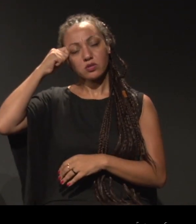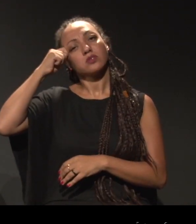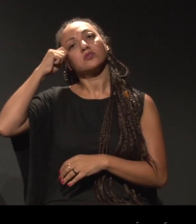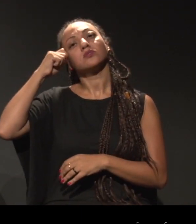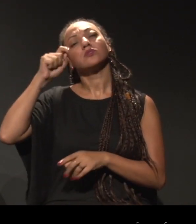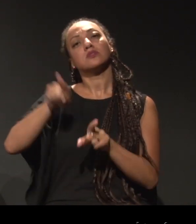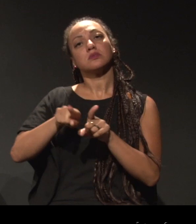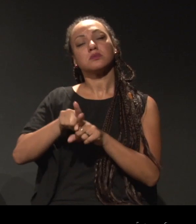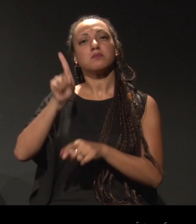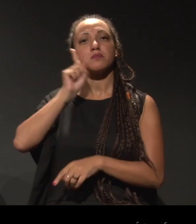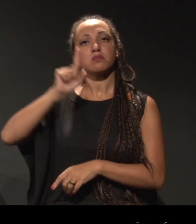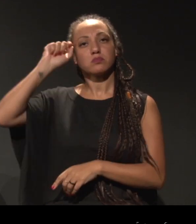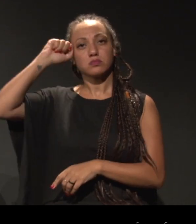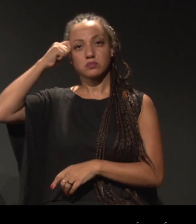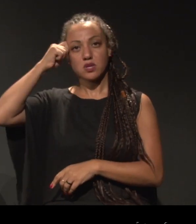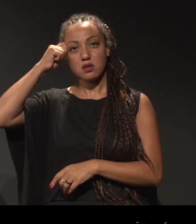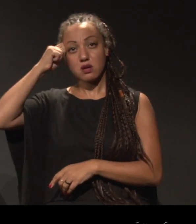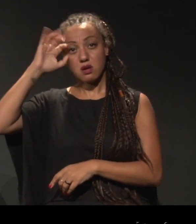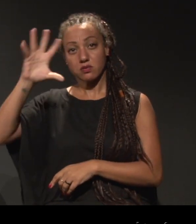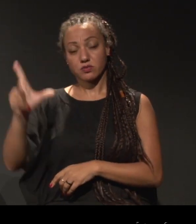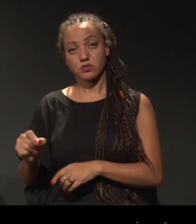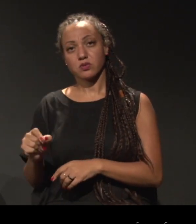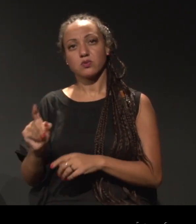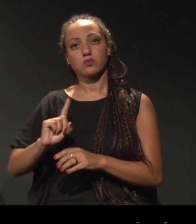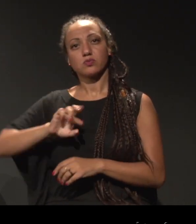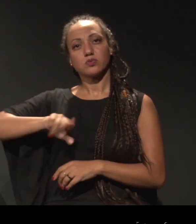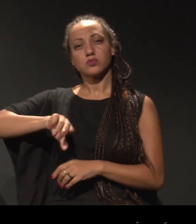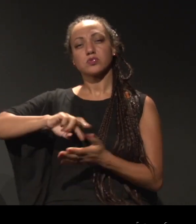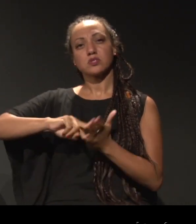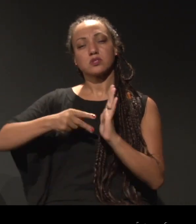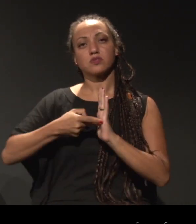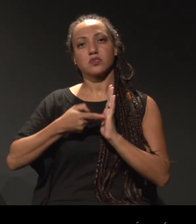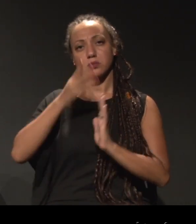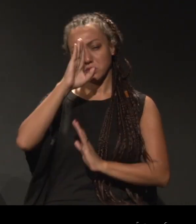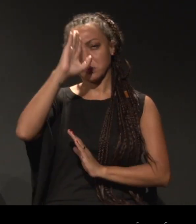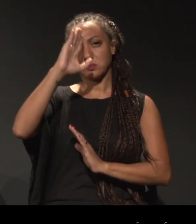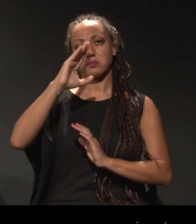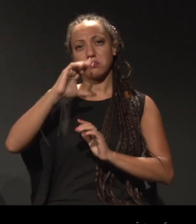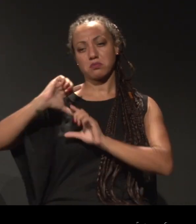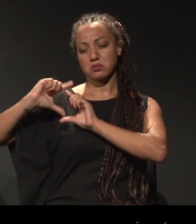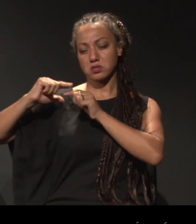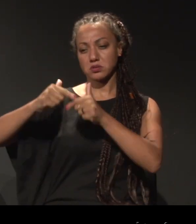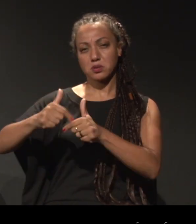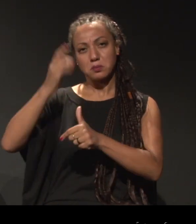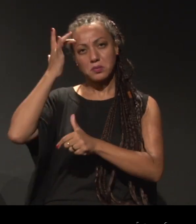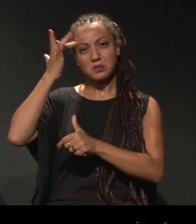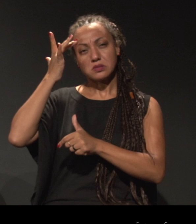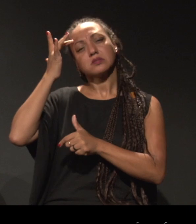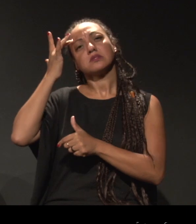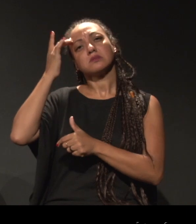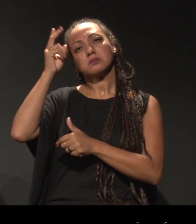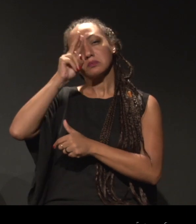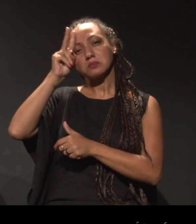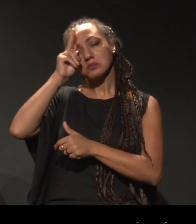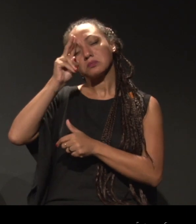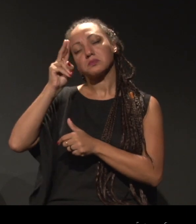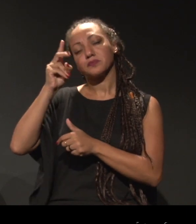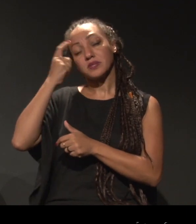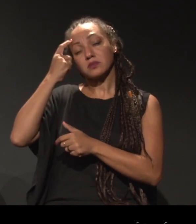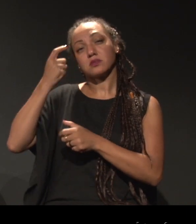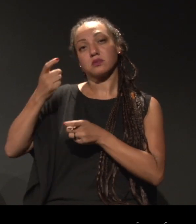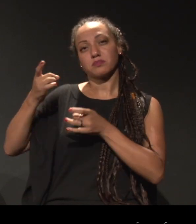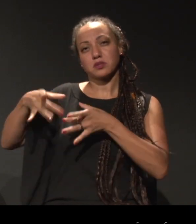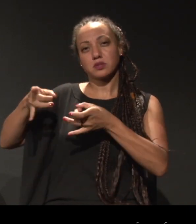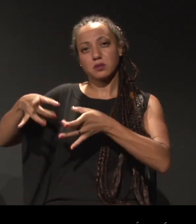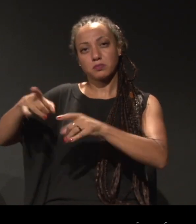não significa expressar um ideal essencialista da tradição, pensada como um depósito de materiais em estado bruto, ou como